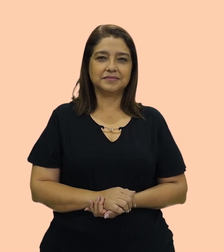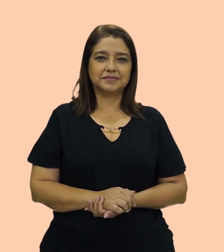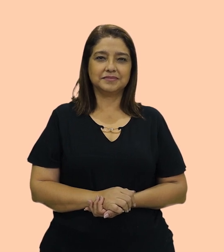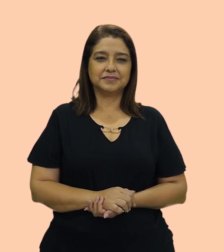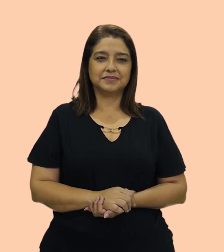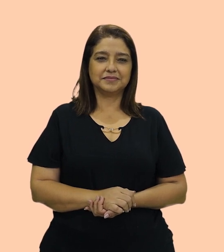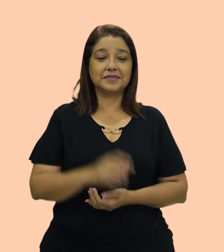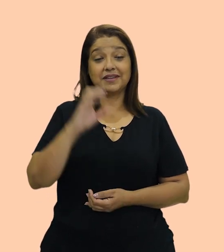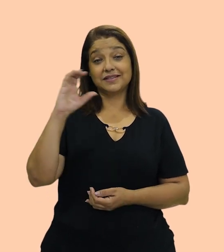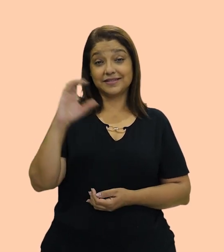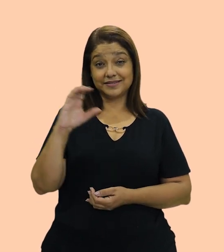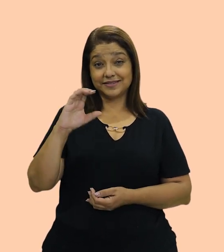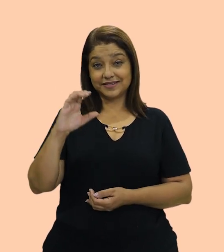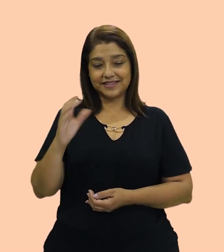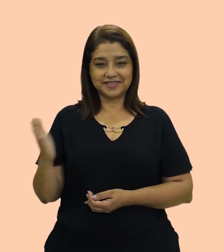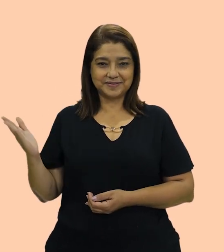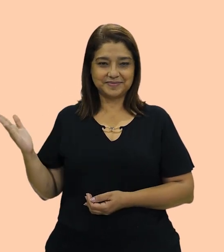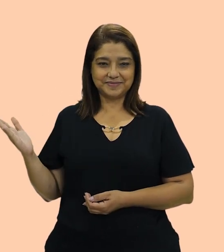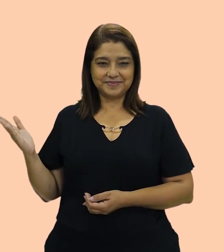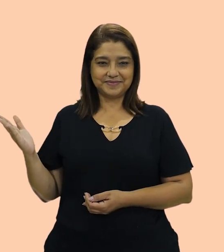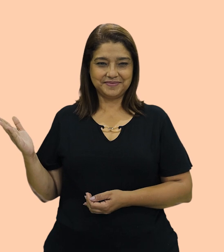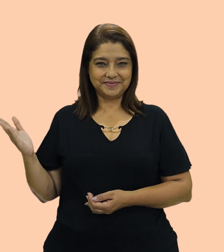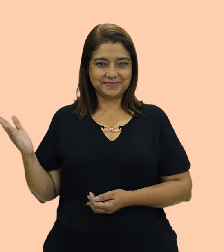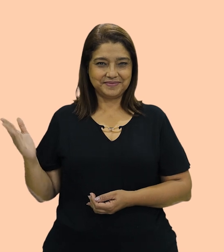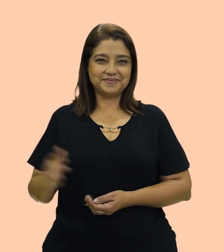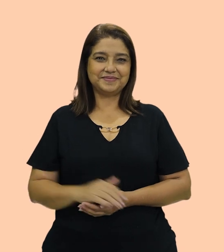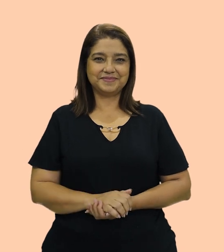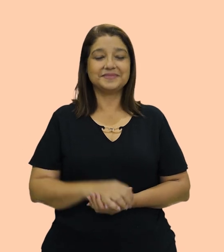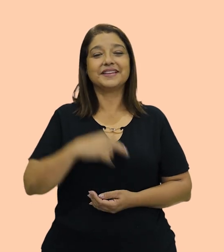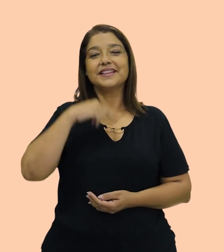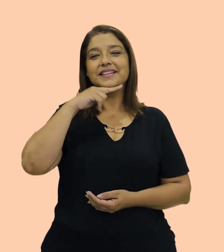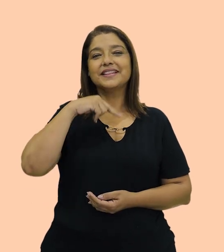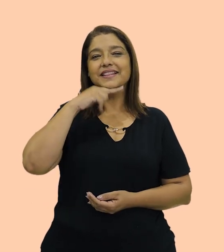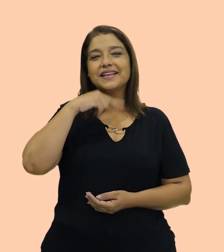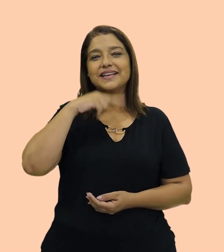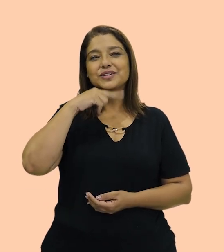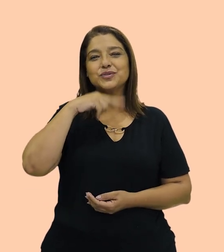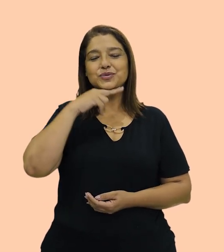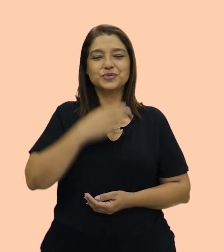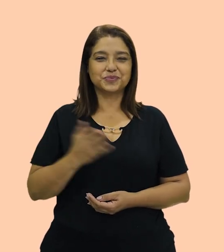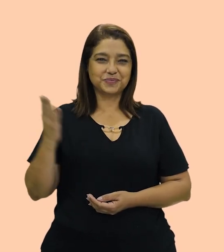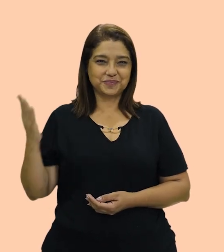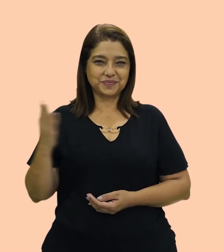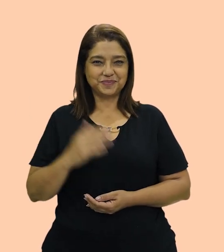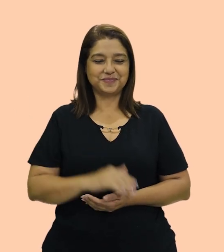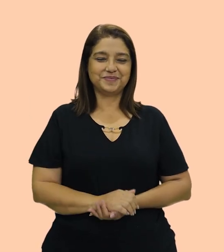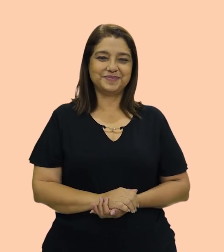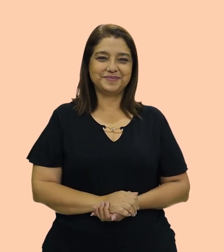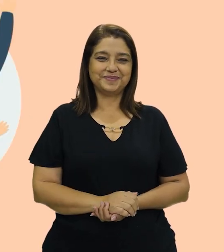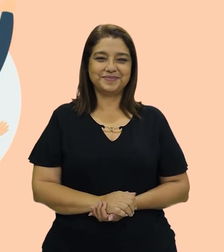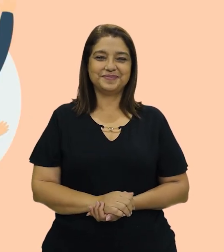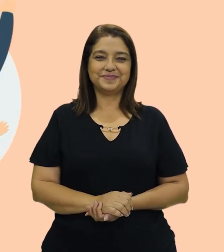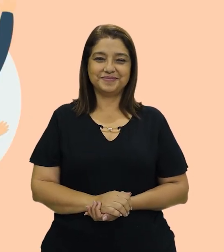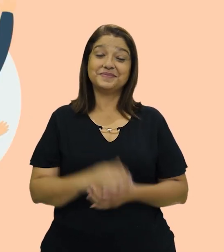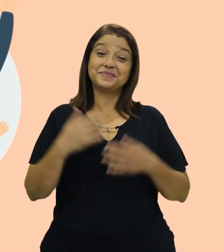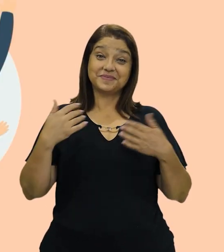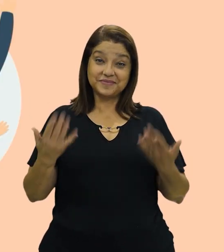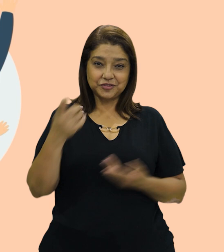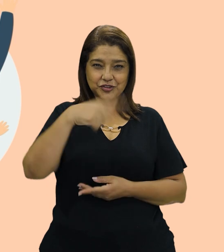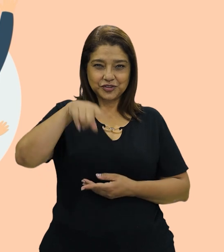lá? Ele é grandson. Very good. Ele é o neto do Alfredo.